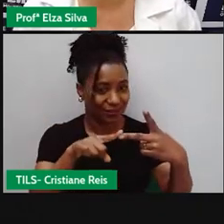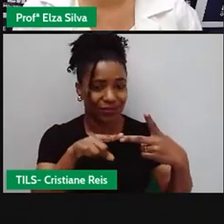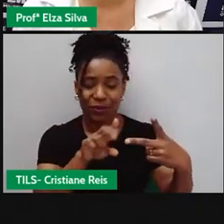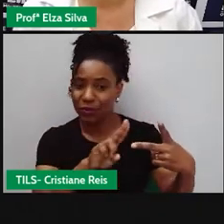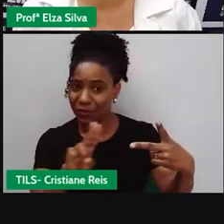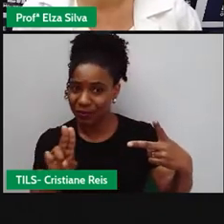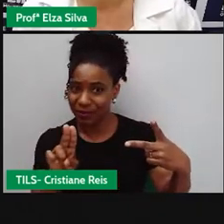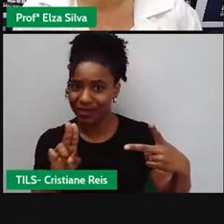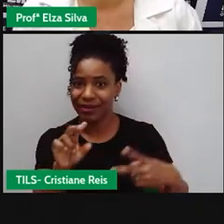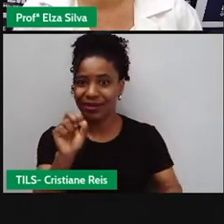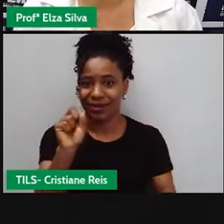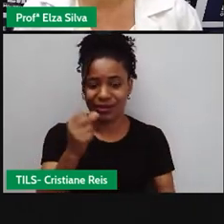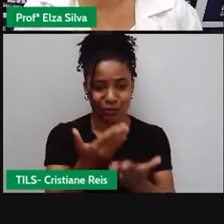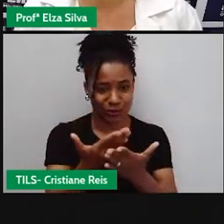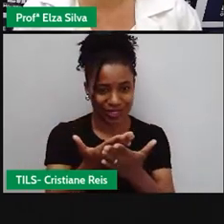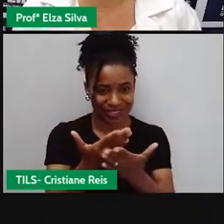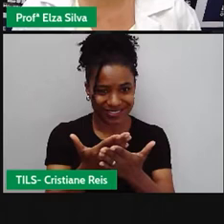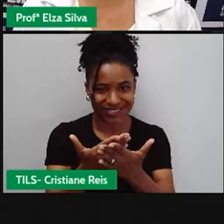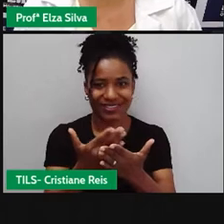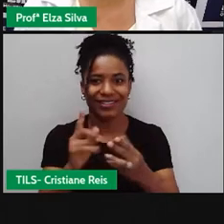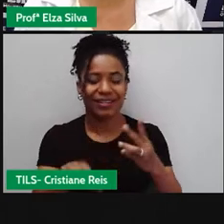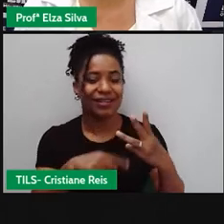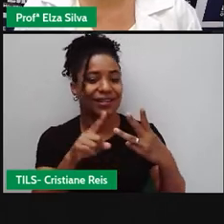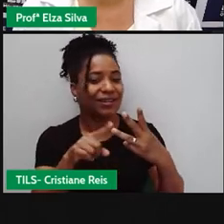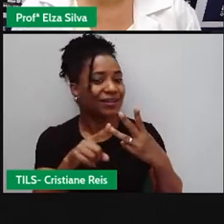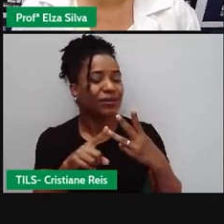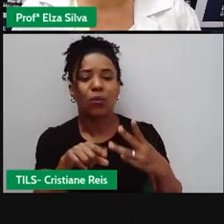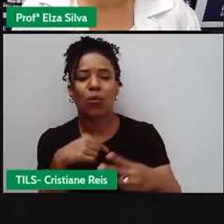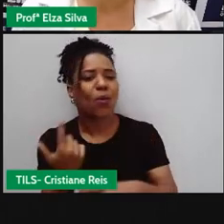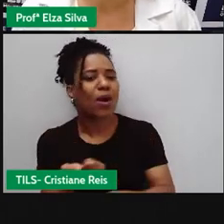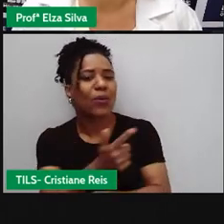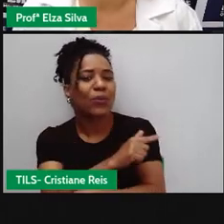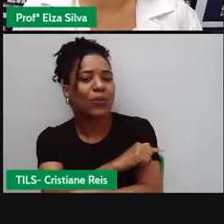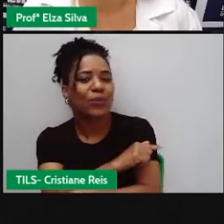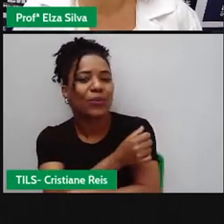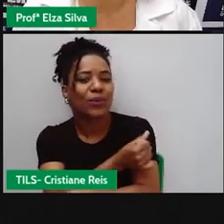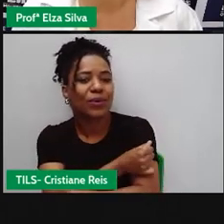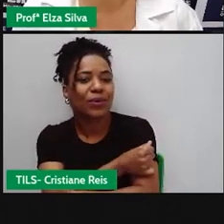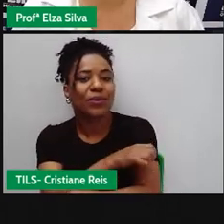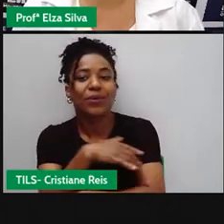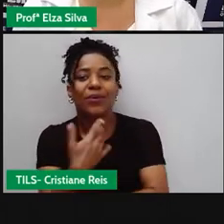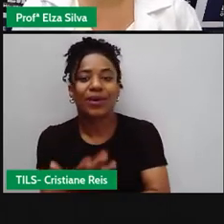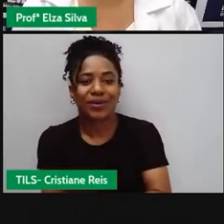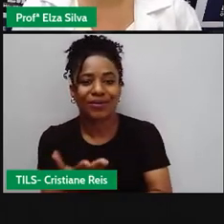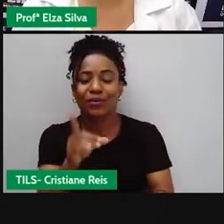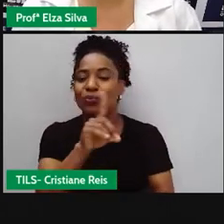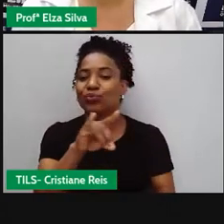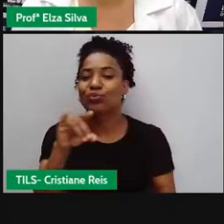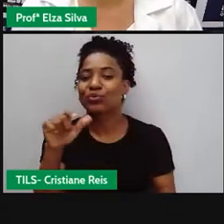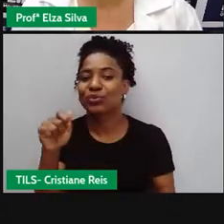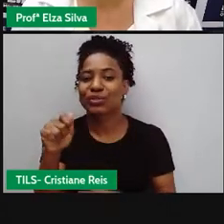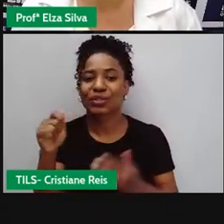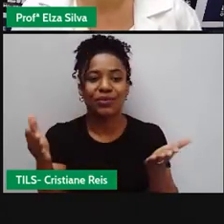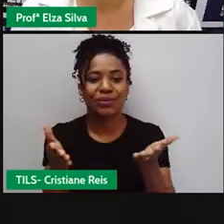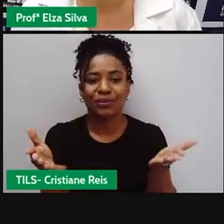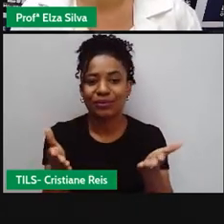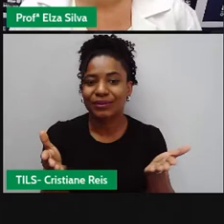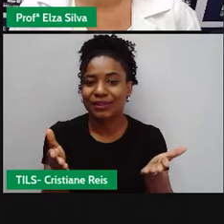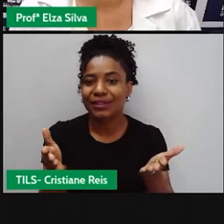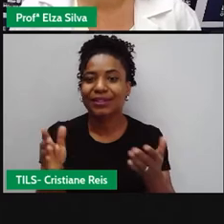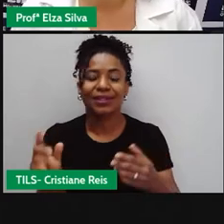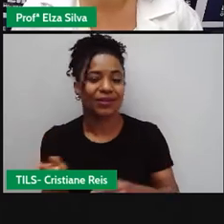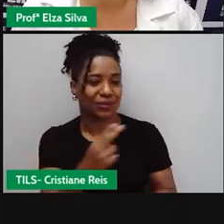nome. Grade, a série que você estuda. Date, a data de nossa aula de hoje. Teacher,